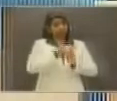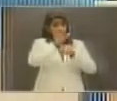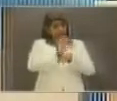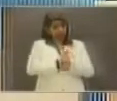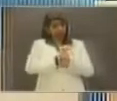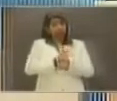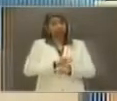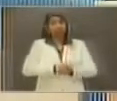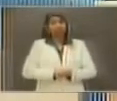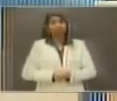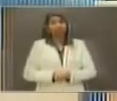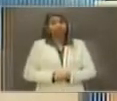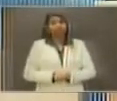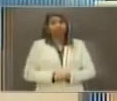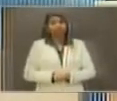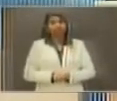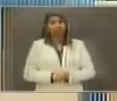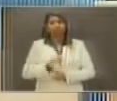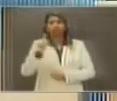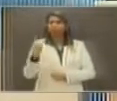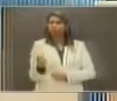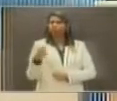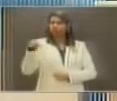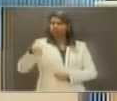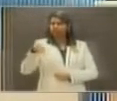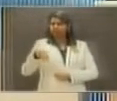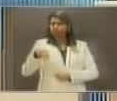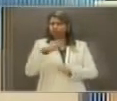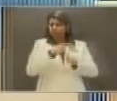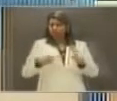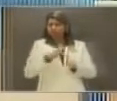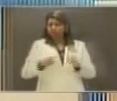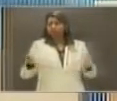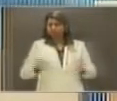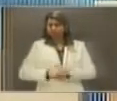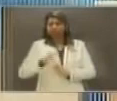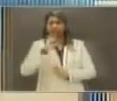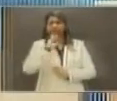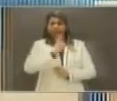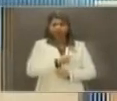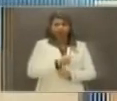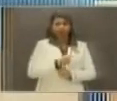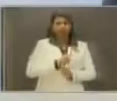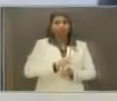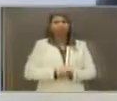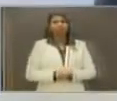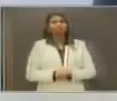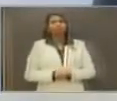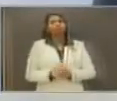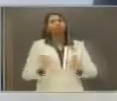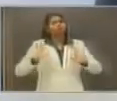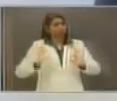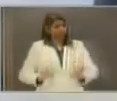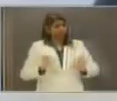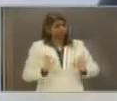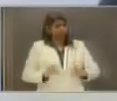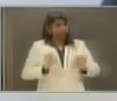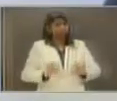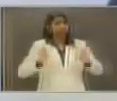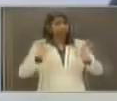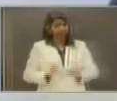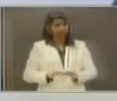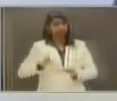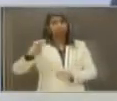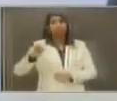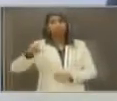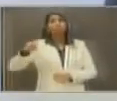Muito bem. Agora o senhor tem um minuto e meio para a sua resposta. Com certeza, Rubens. Acredito que o Bolsa Família,